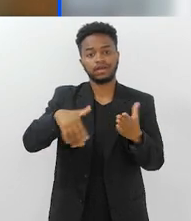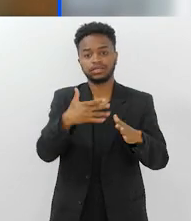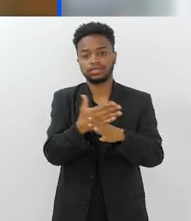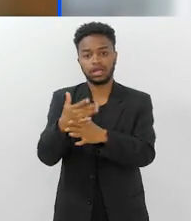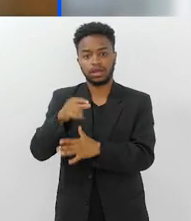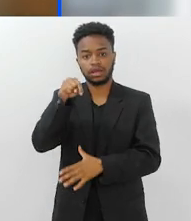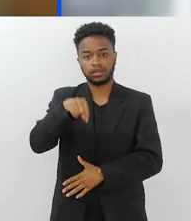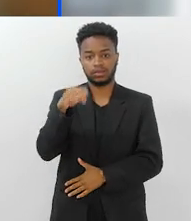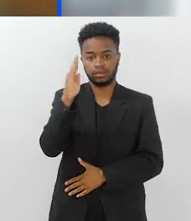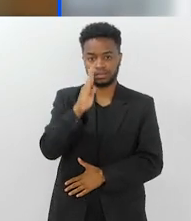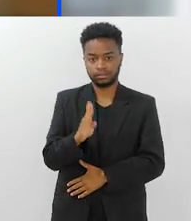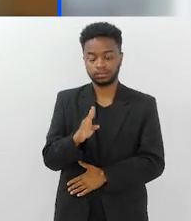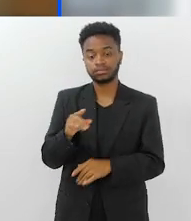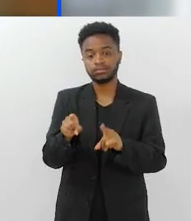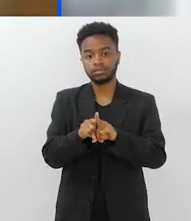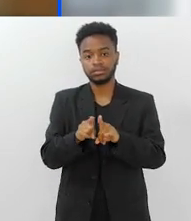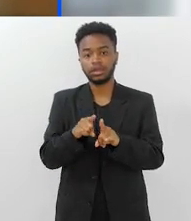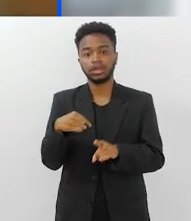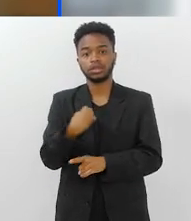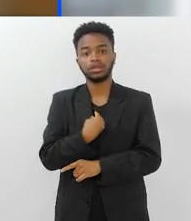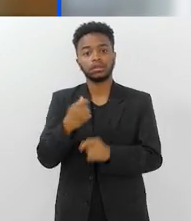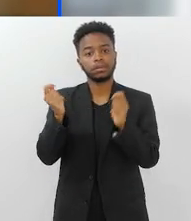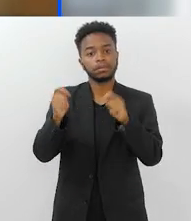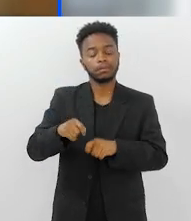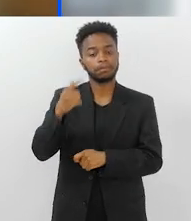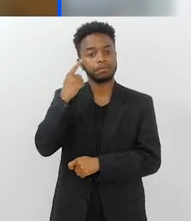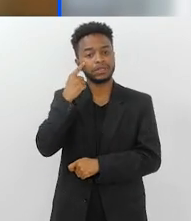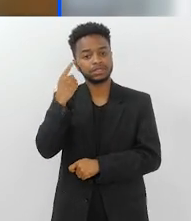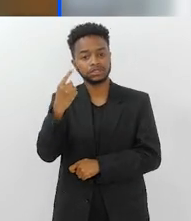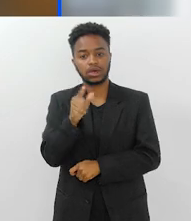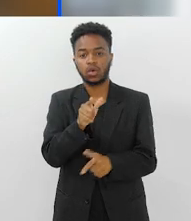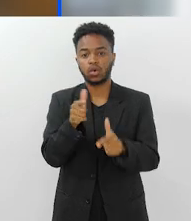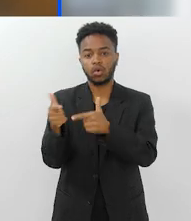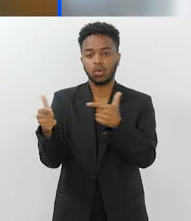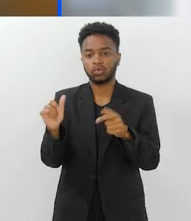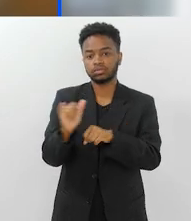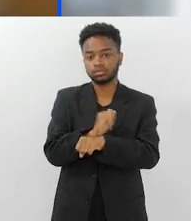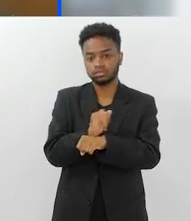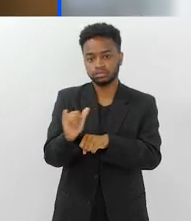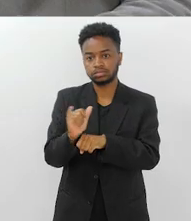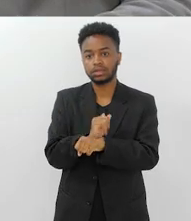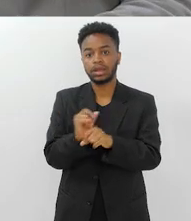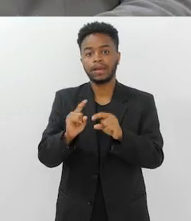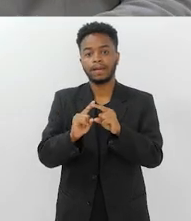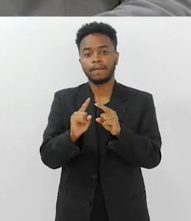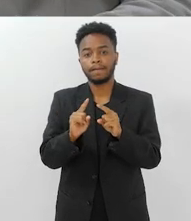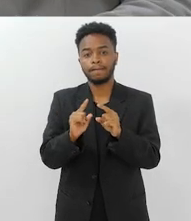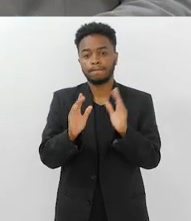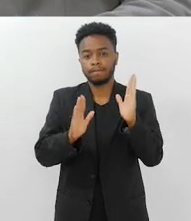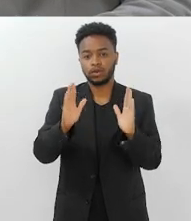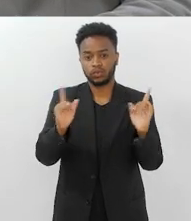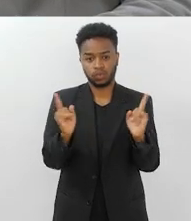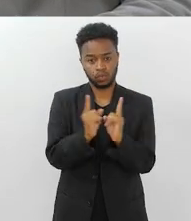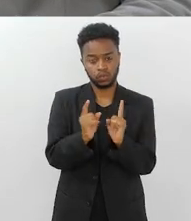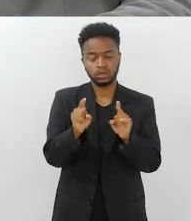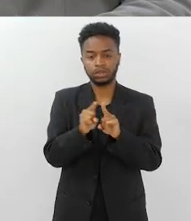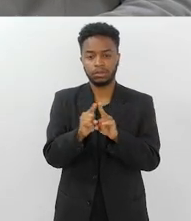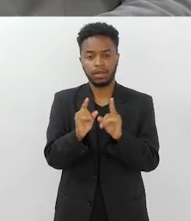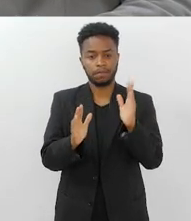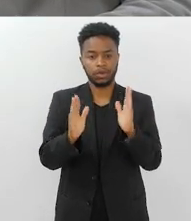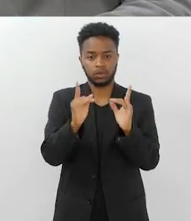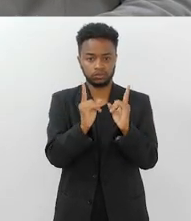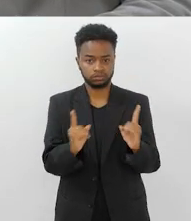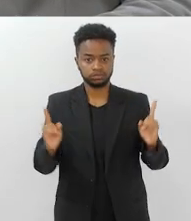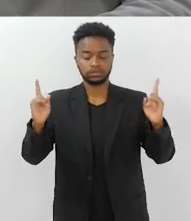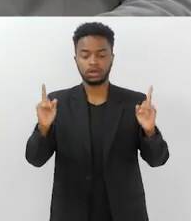brasileiras, né? A gente também pode pensar em outras medidas, né? Mas a curto prazo e a longo prazo também,